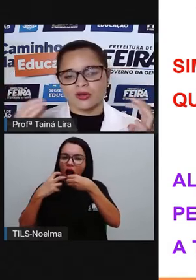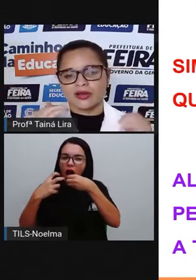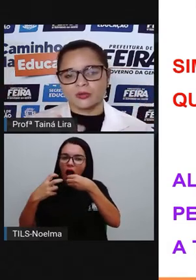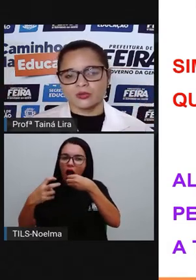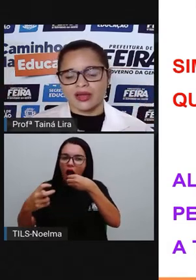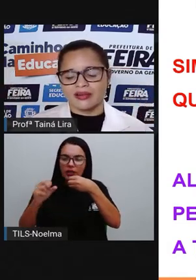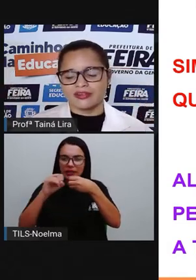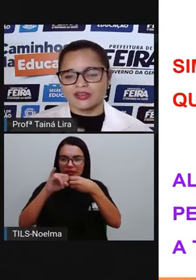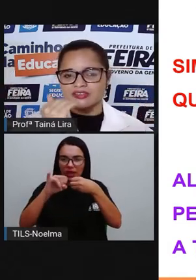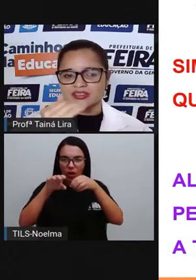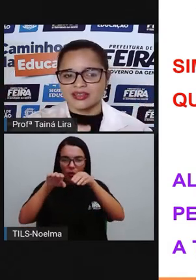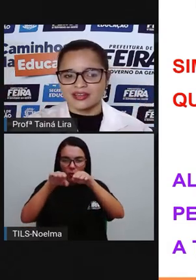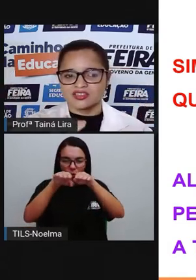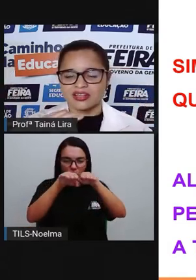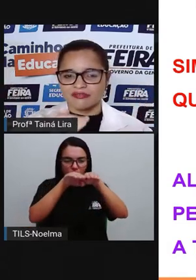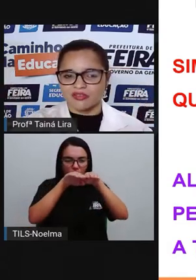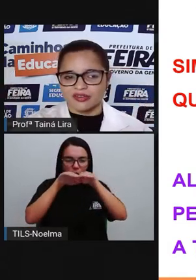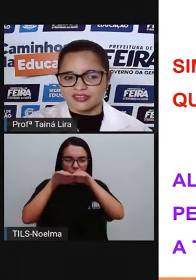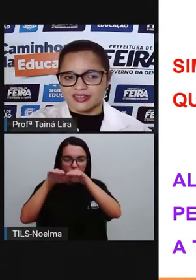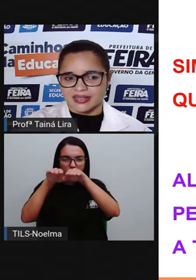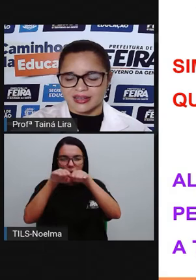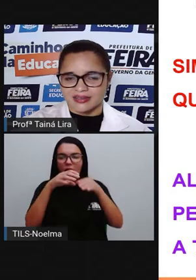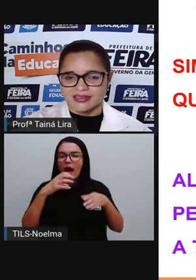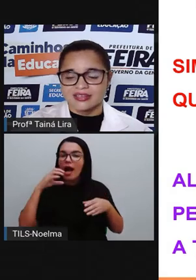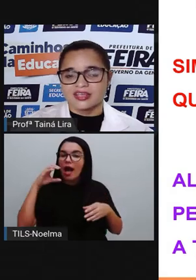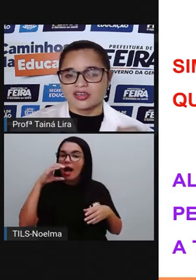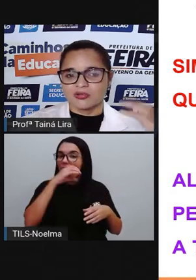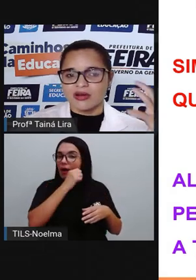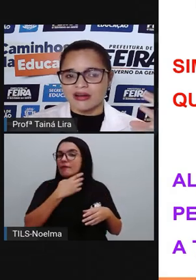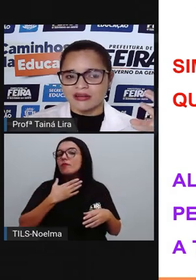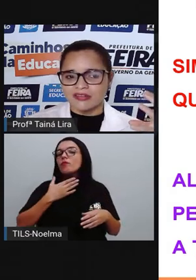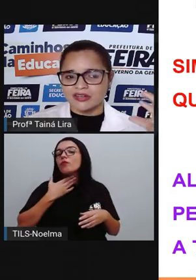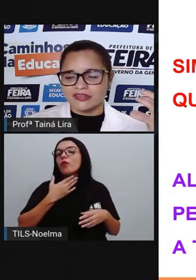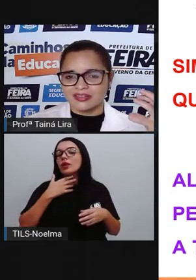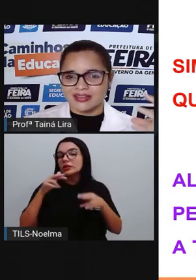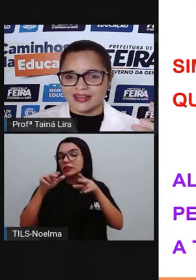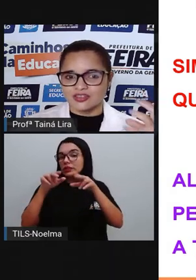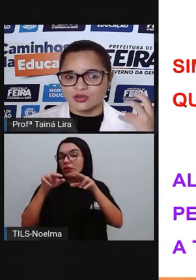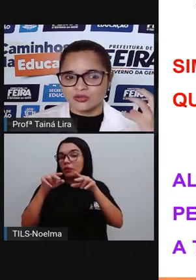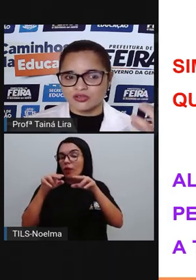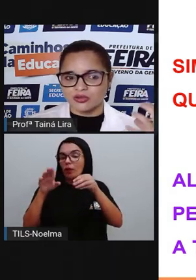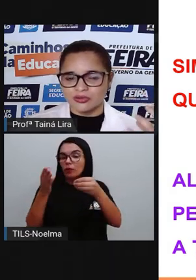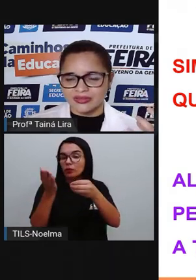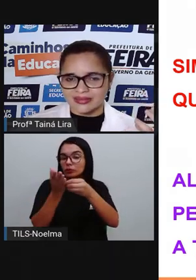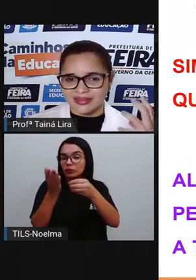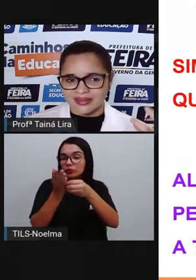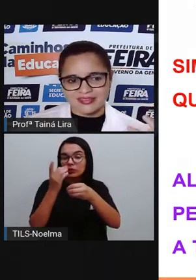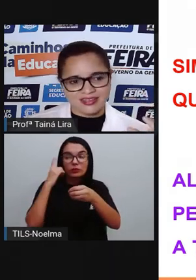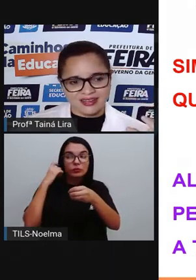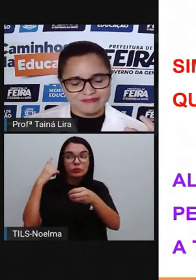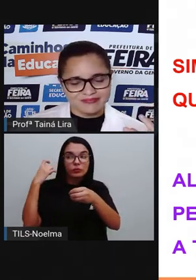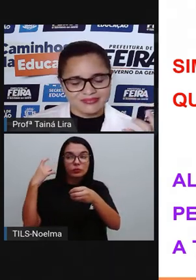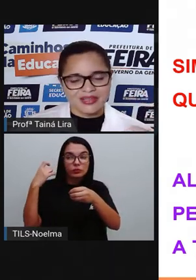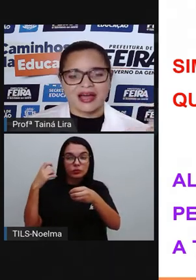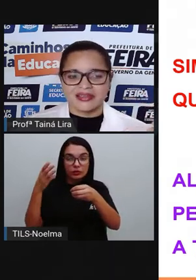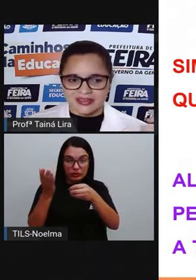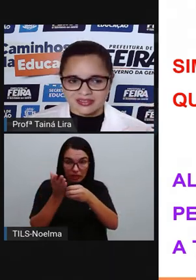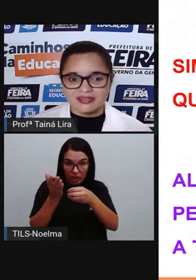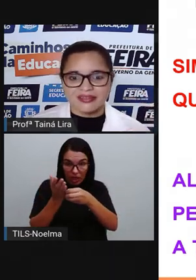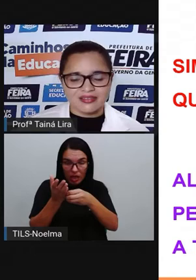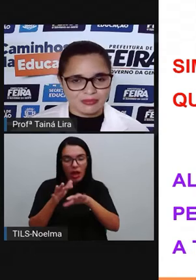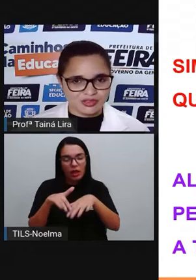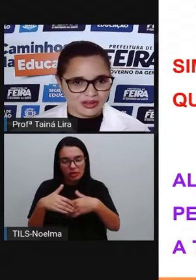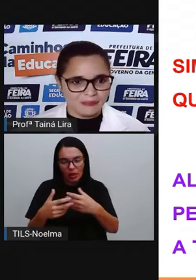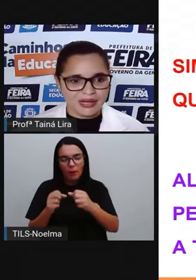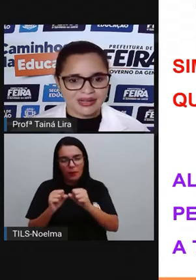colocar a velocidade da voz dela igual a velocidade do som da taça, aí